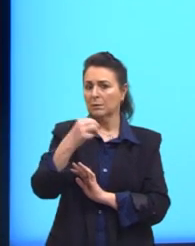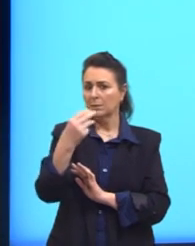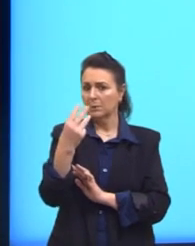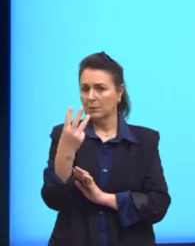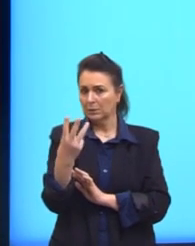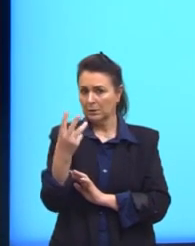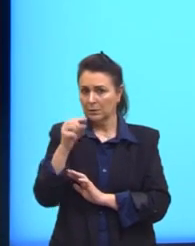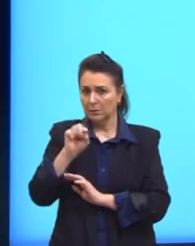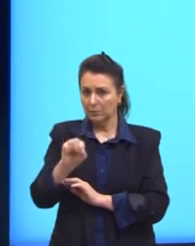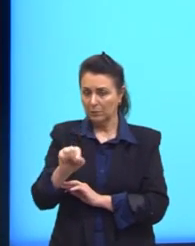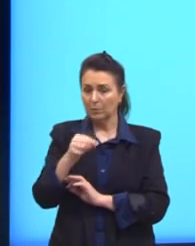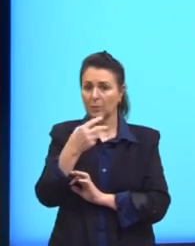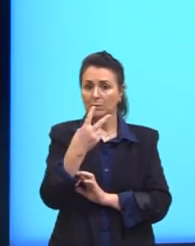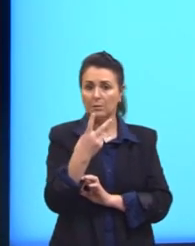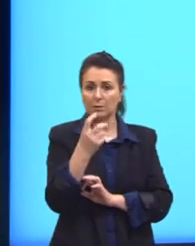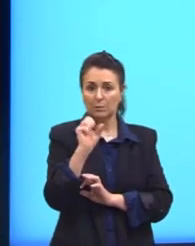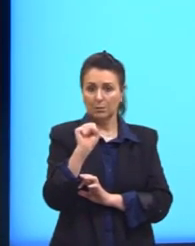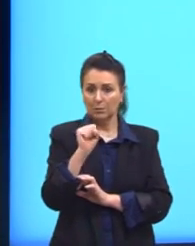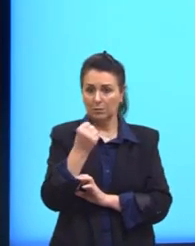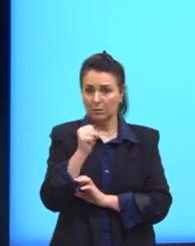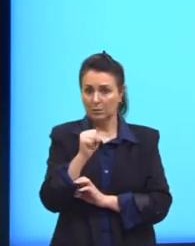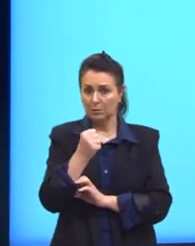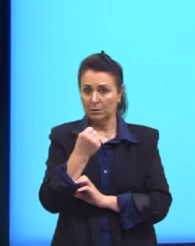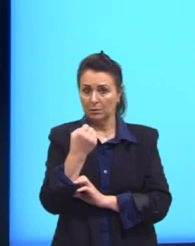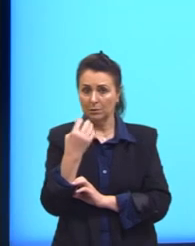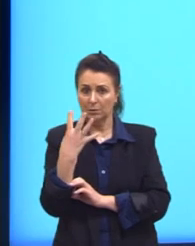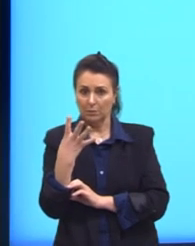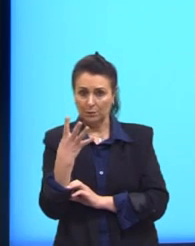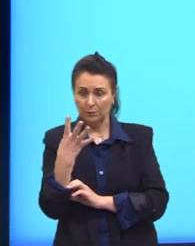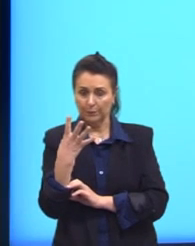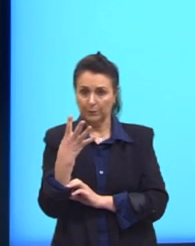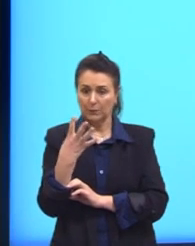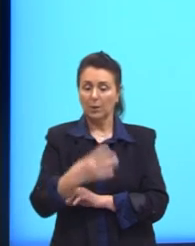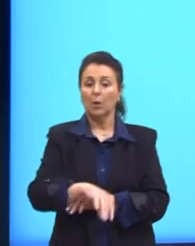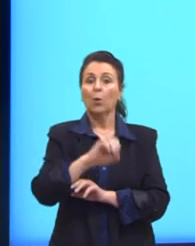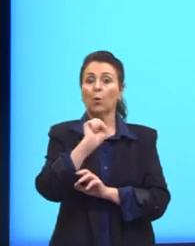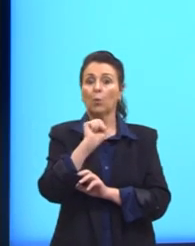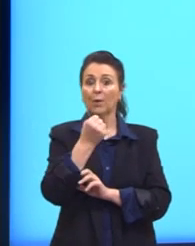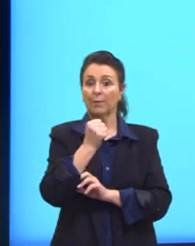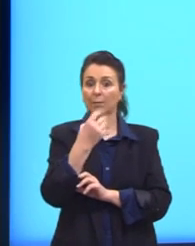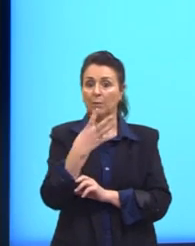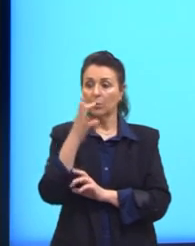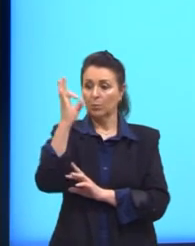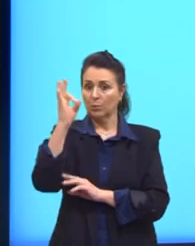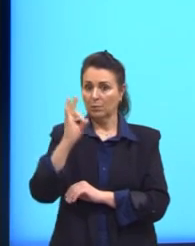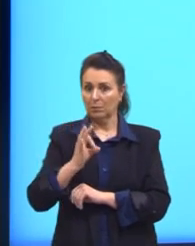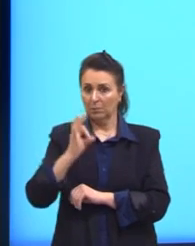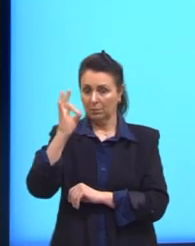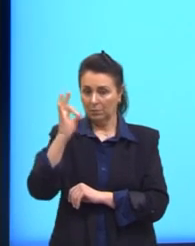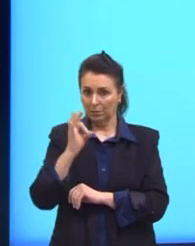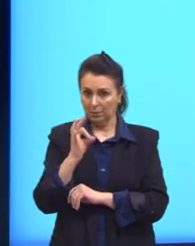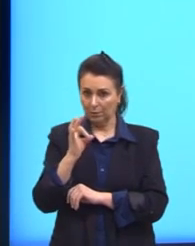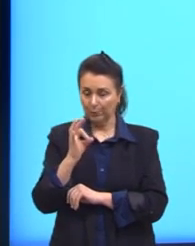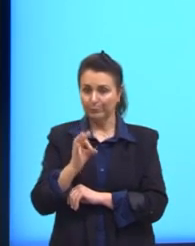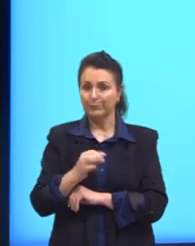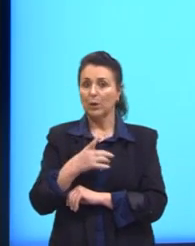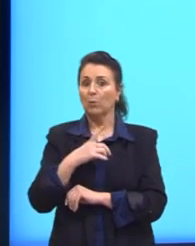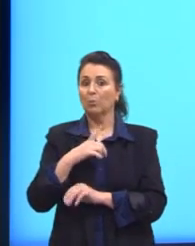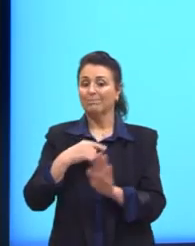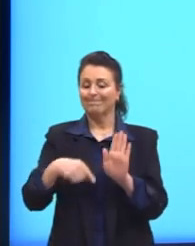.284, sendo 84% delas com abordagem